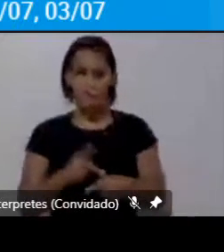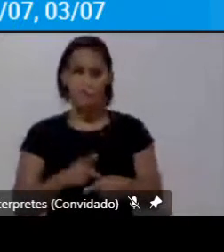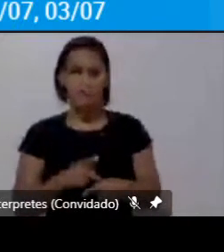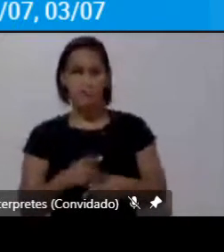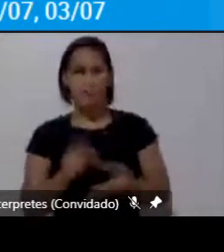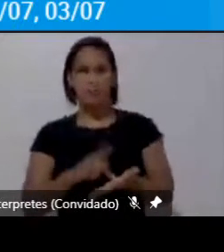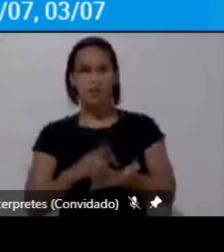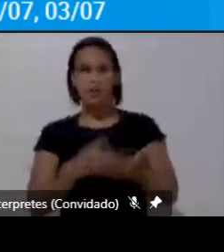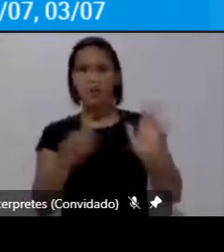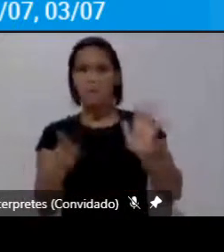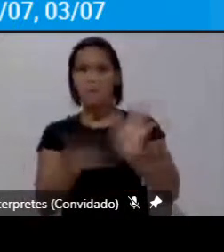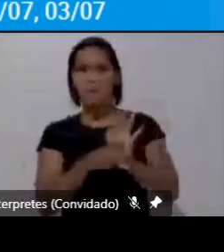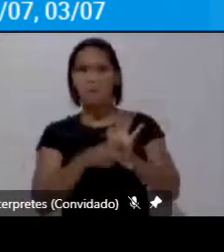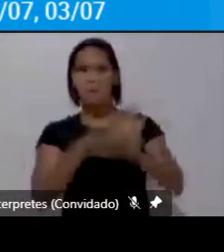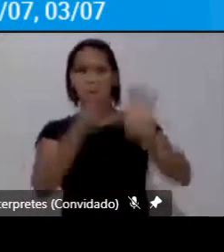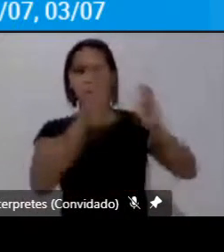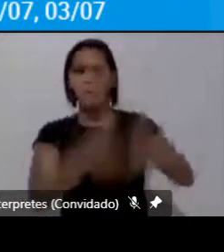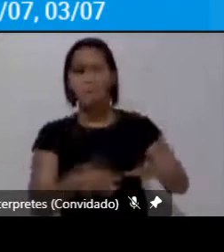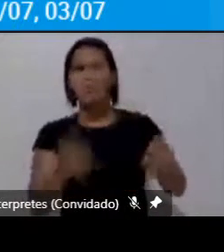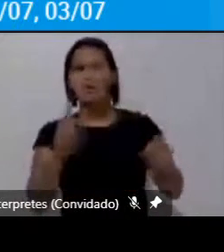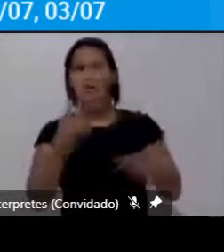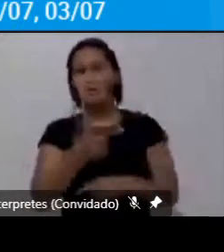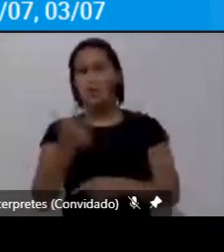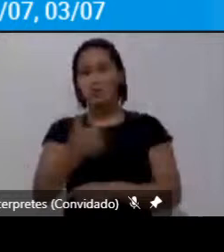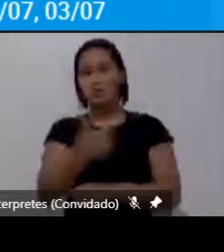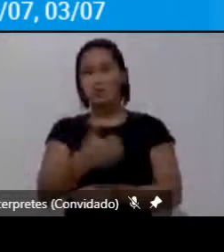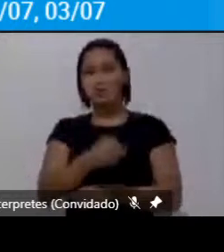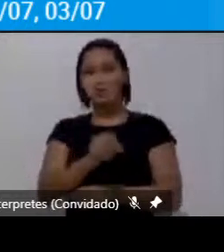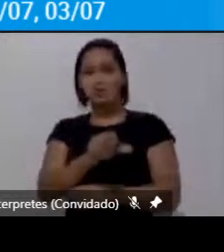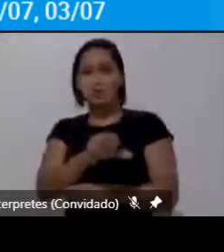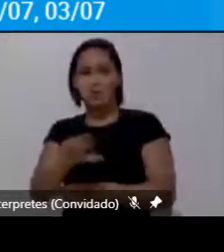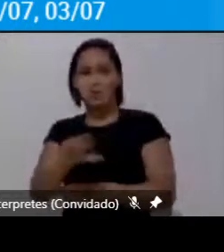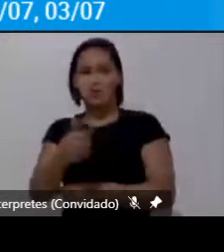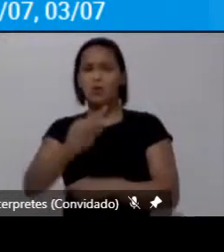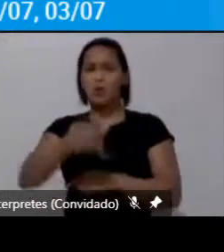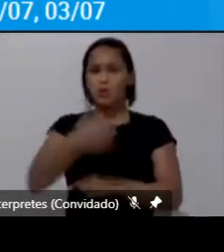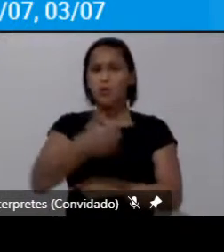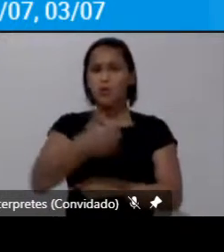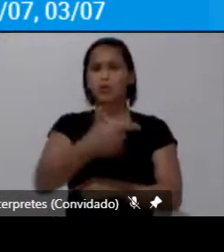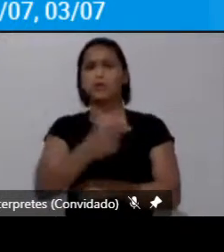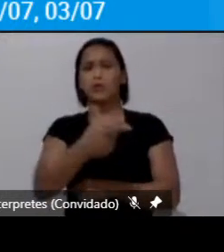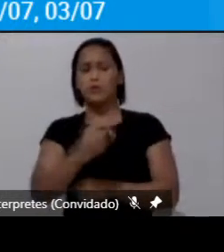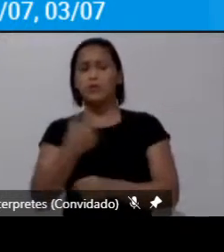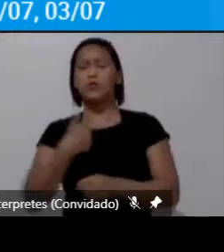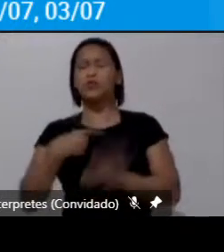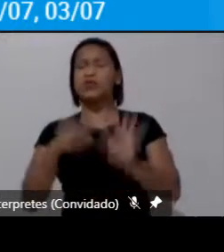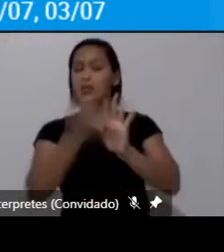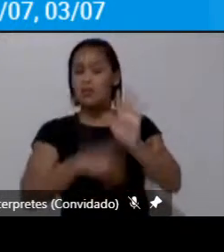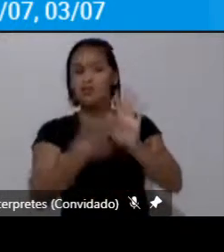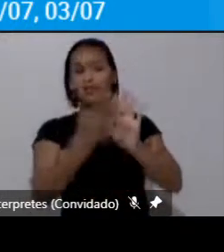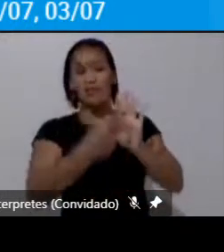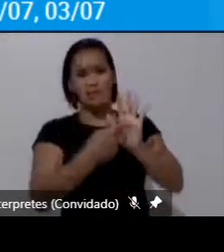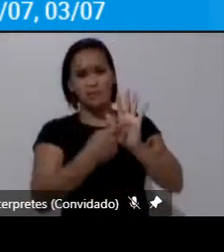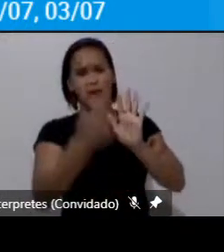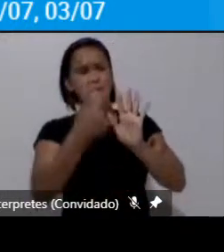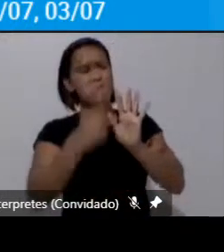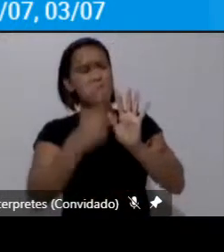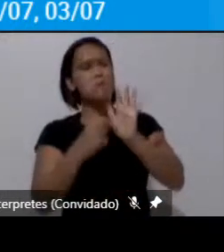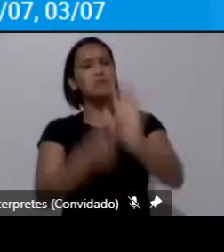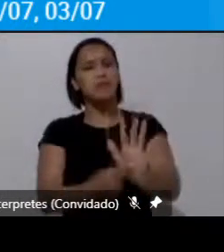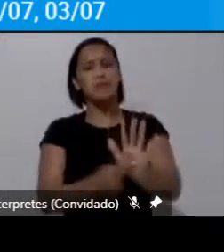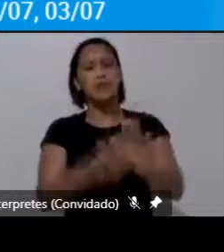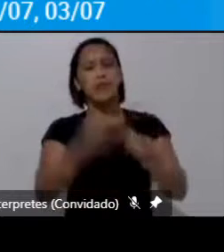de dois estudos do IPEA um de 2019 e outro de 2020 que vai justamente mostrar as